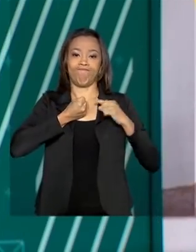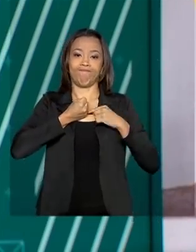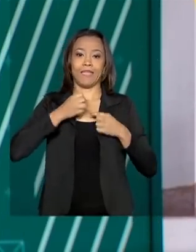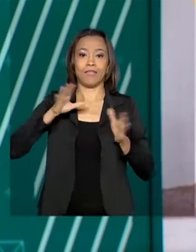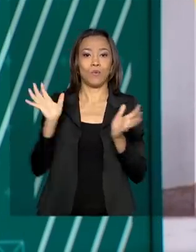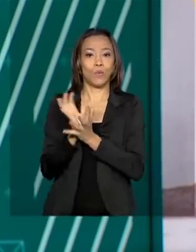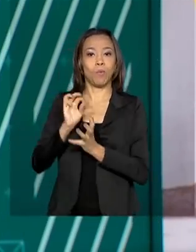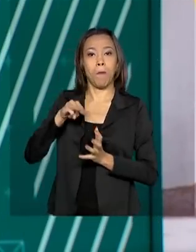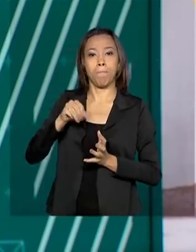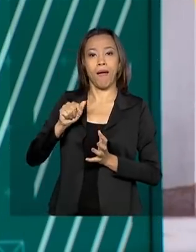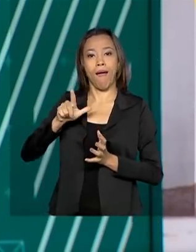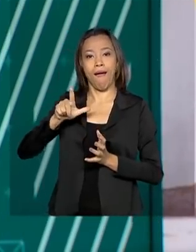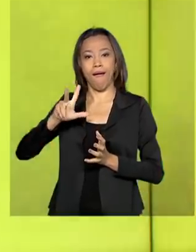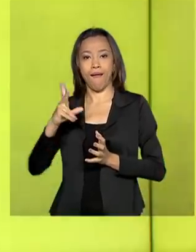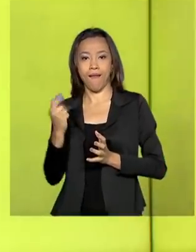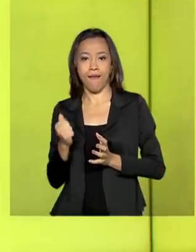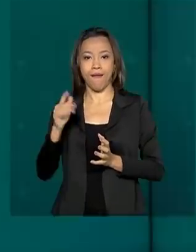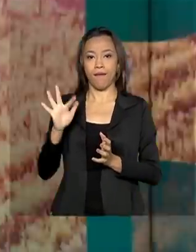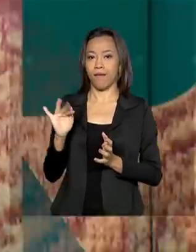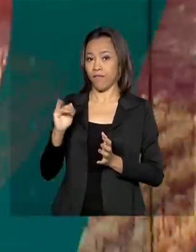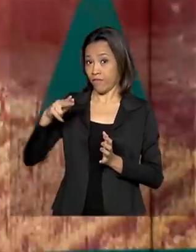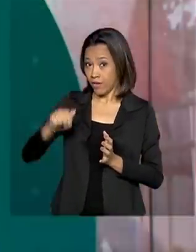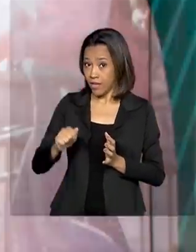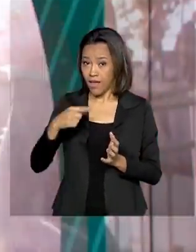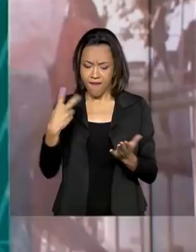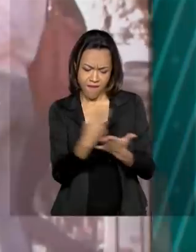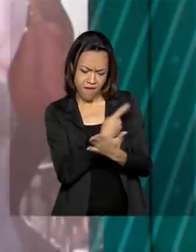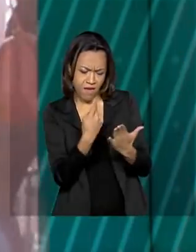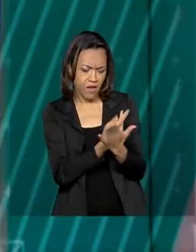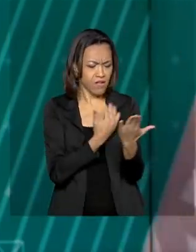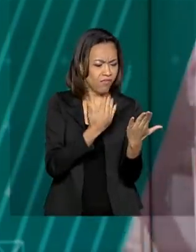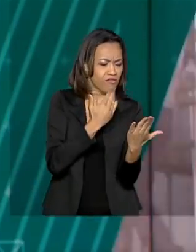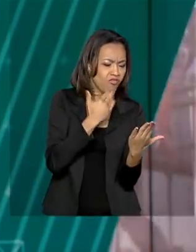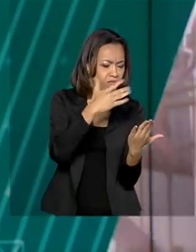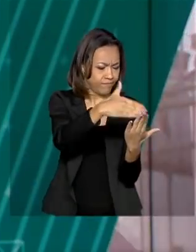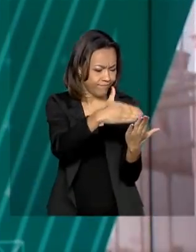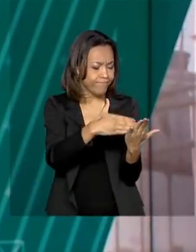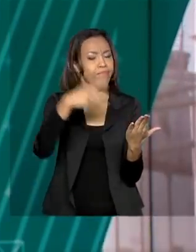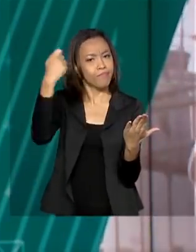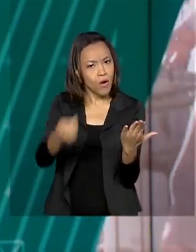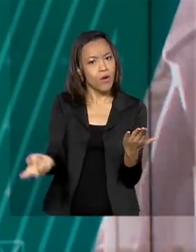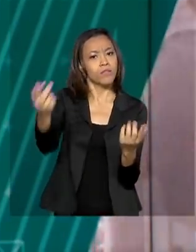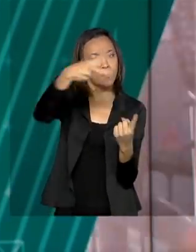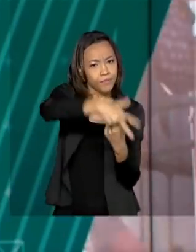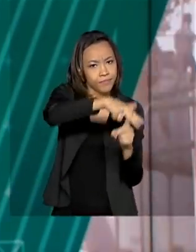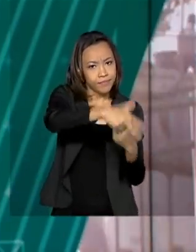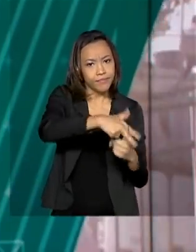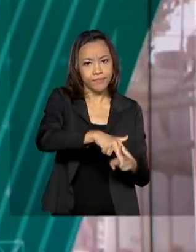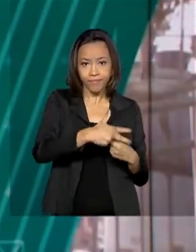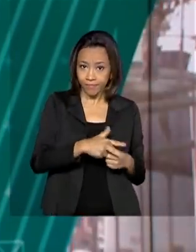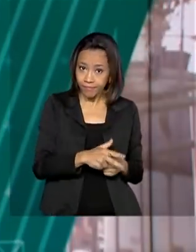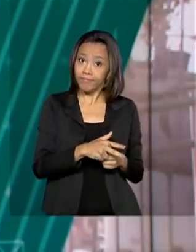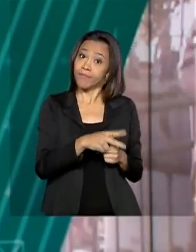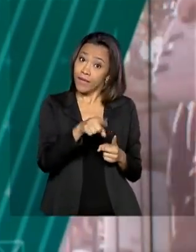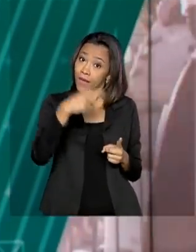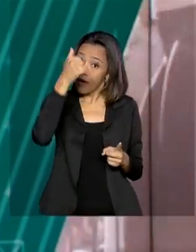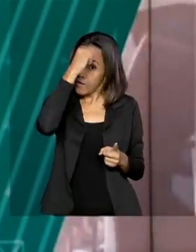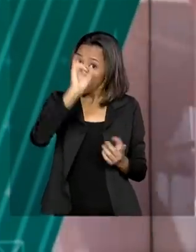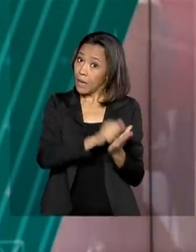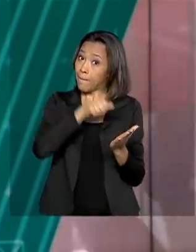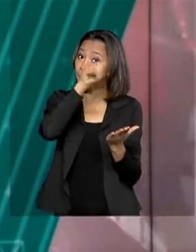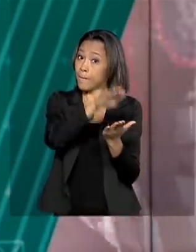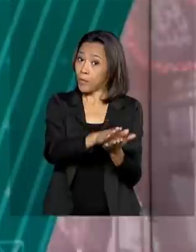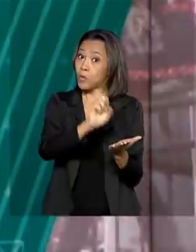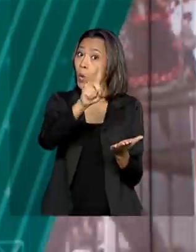O objetivo é informar erros e inconsistências para que o contribuinte possa regularizar sua situação, evitando multas